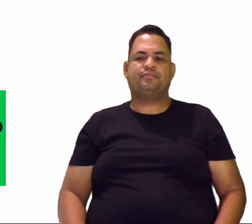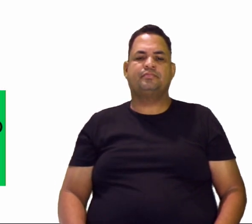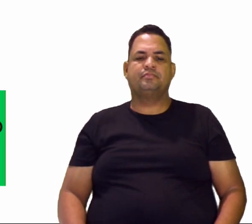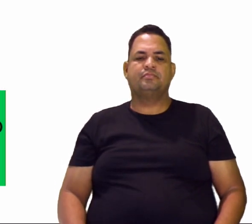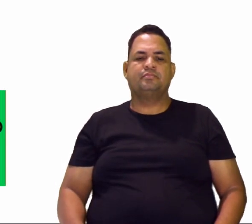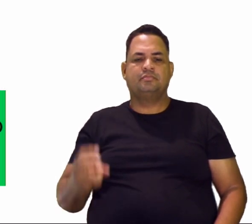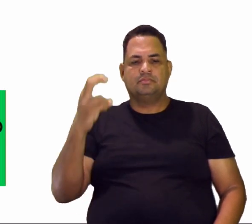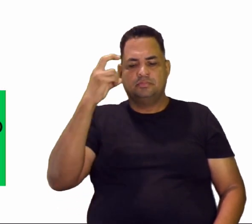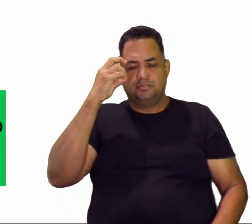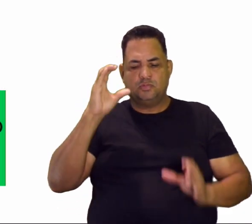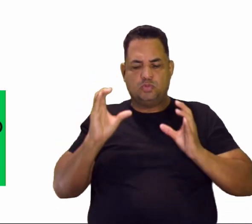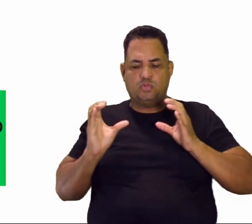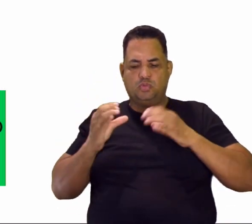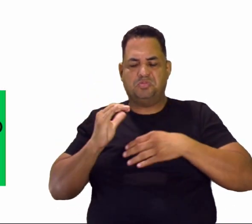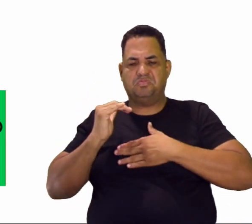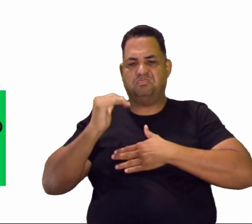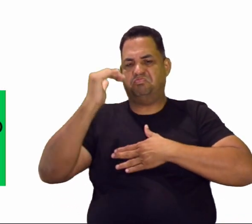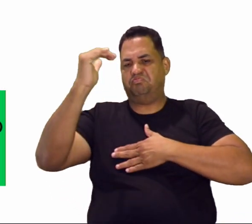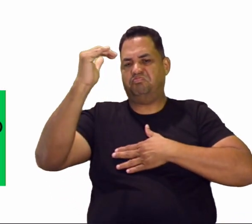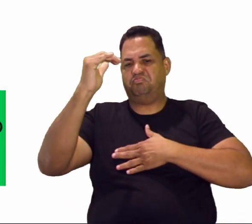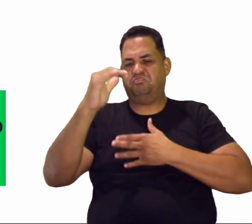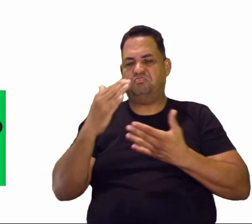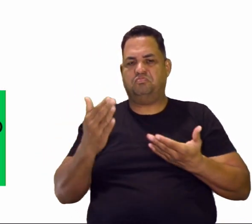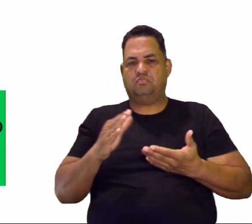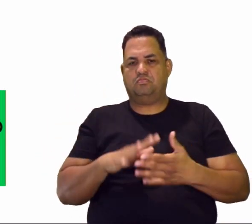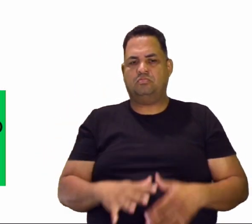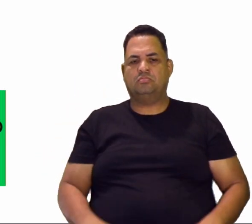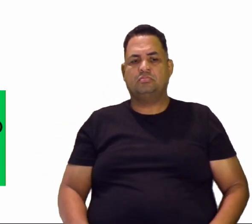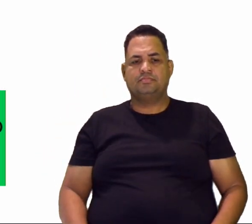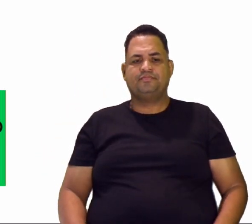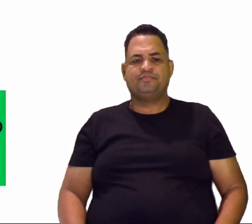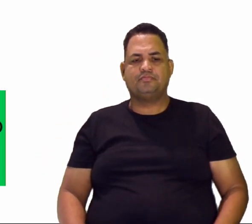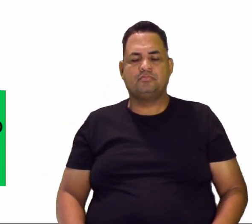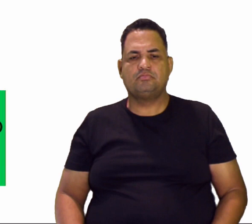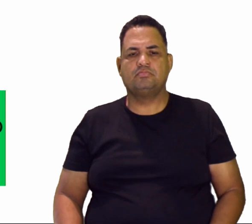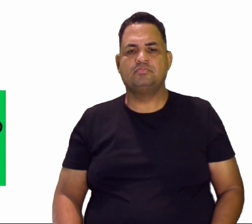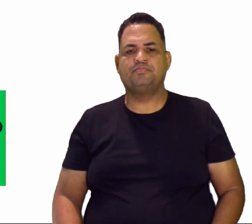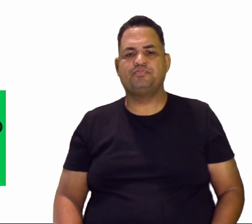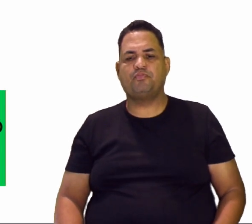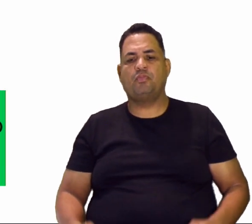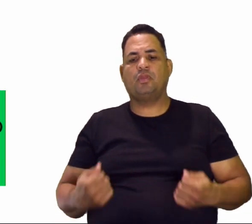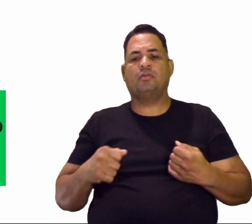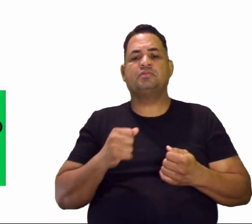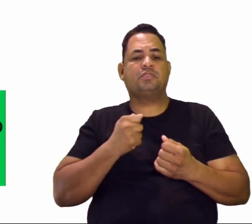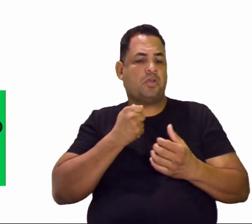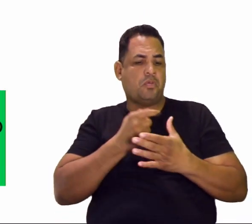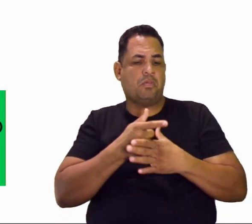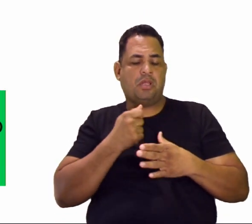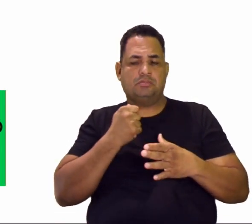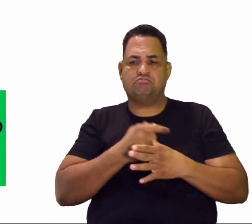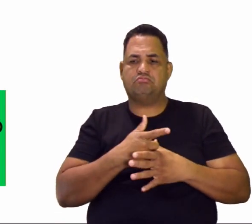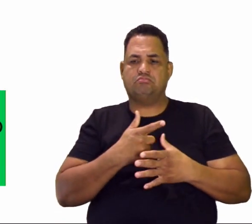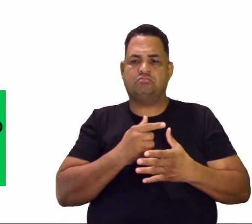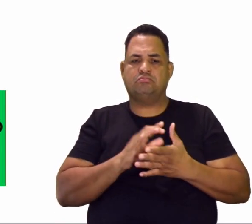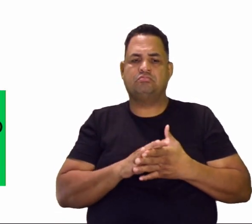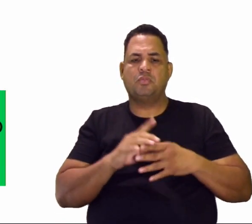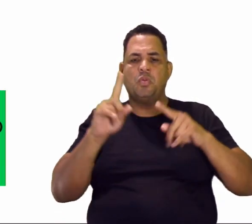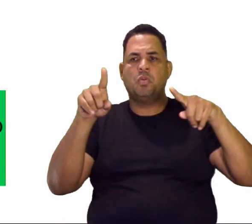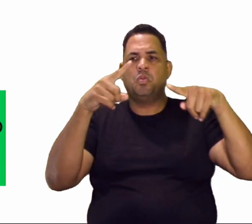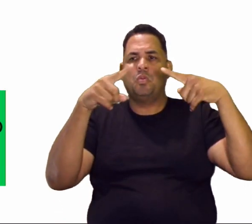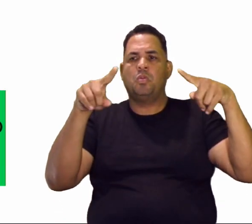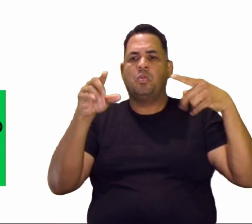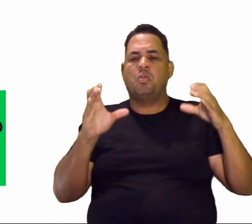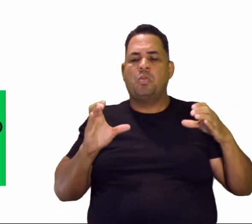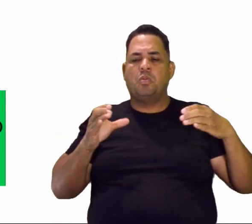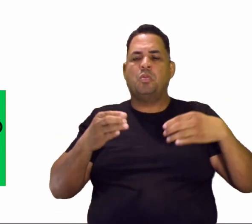A cultura da classe dominante, que... E ela pode ser comprada, né? Ali uma orquestra,